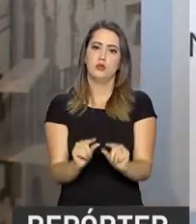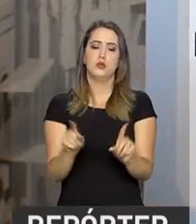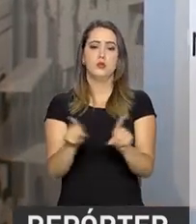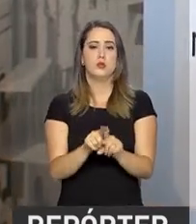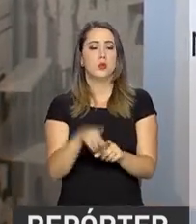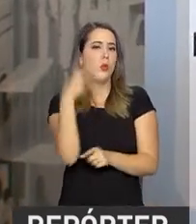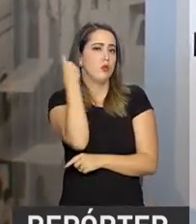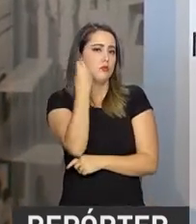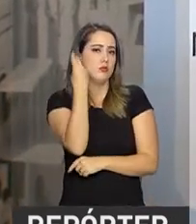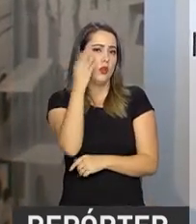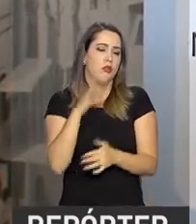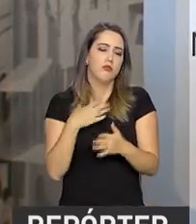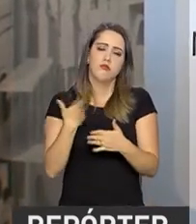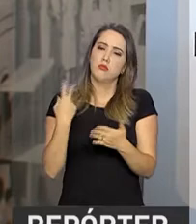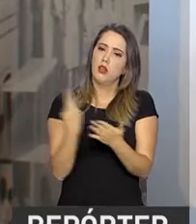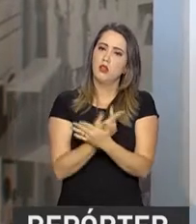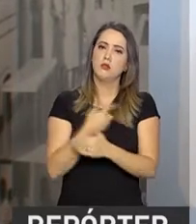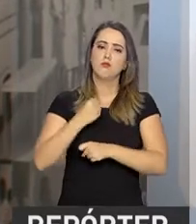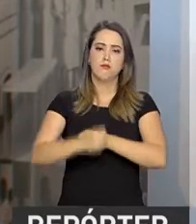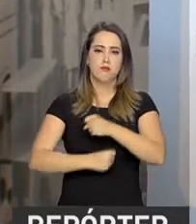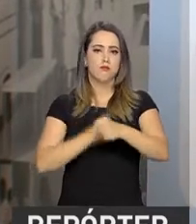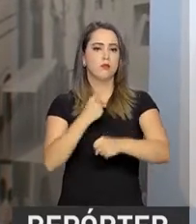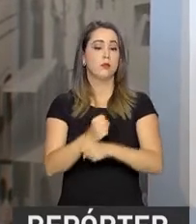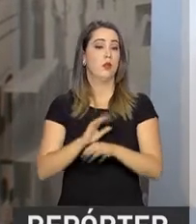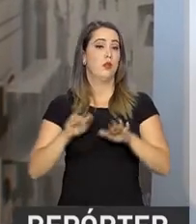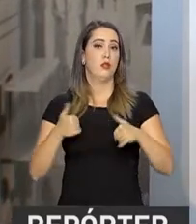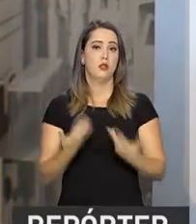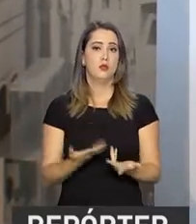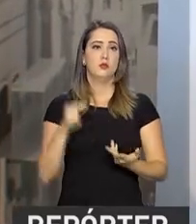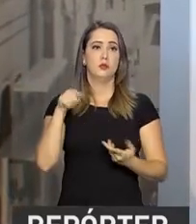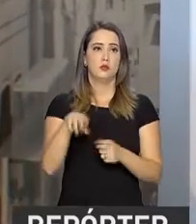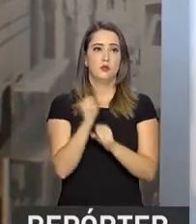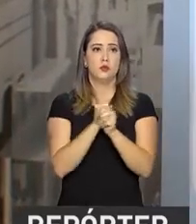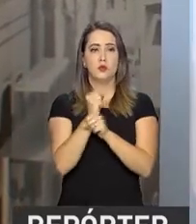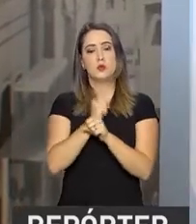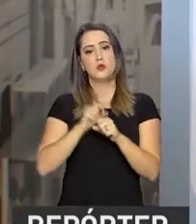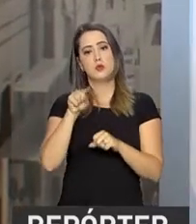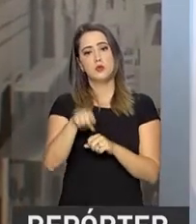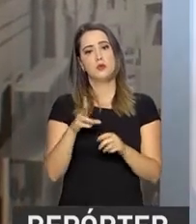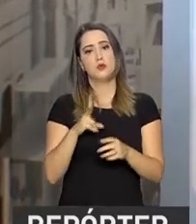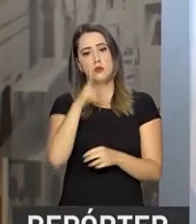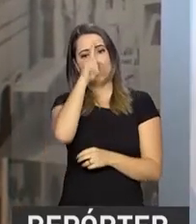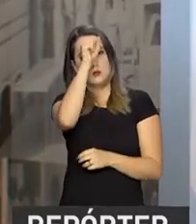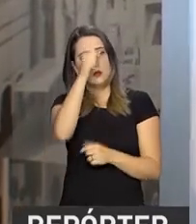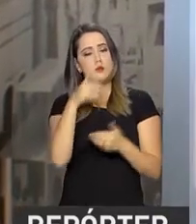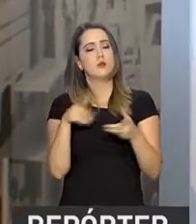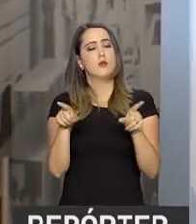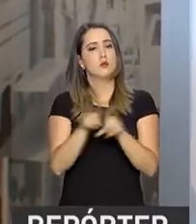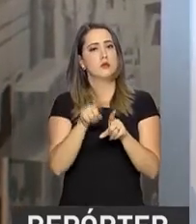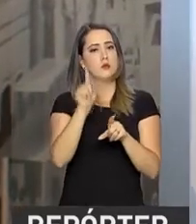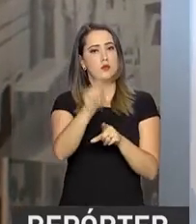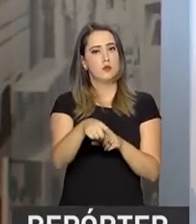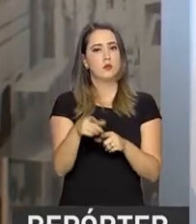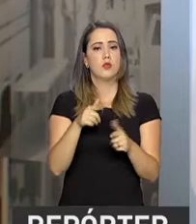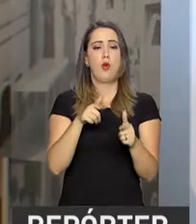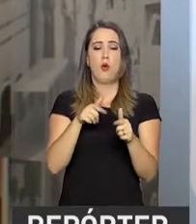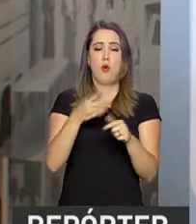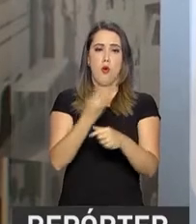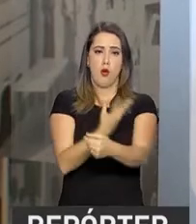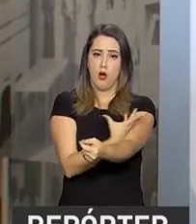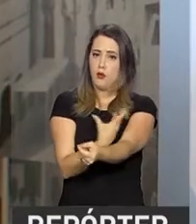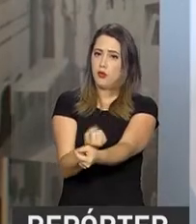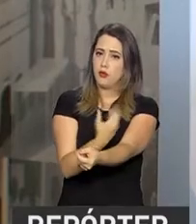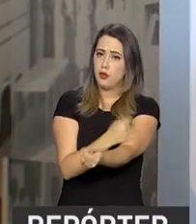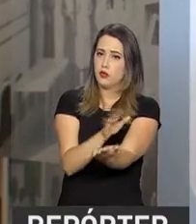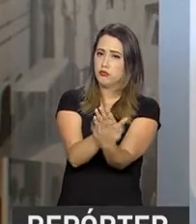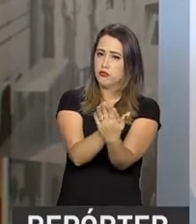que ocorre todos os anos. E é por essa razão que a campanha é dessa data, para fortalecer o ato da doação e deixar